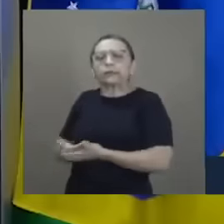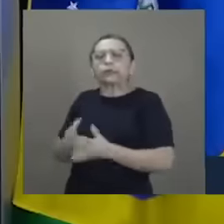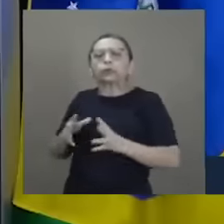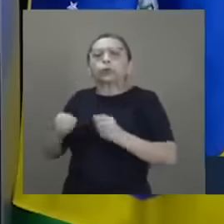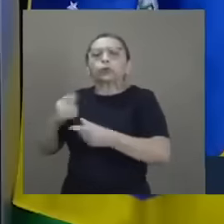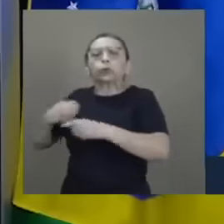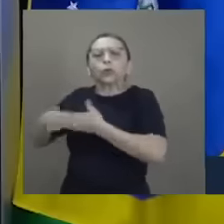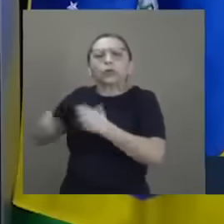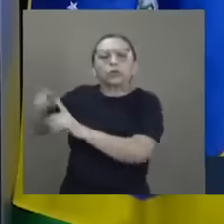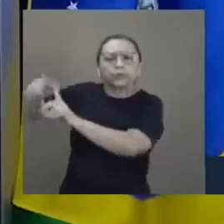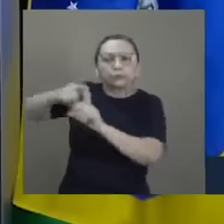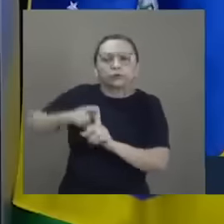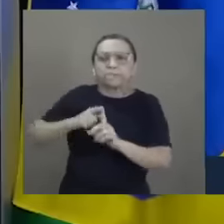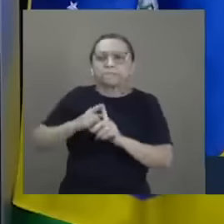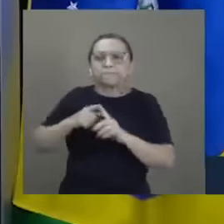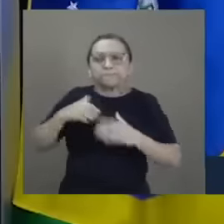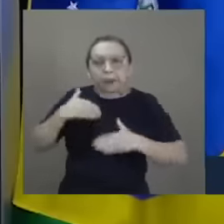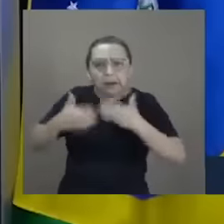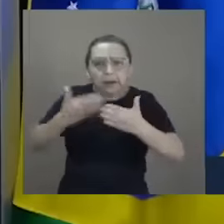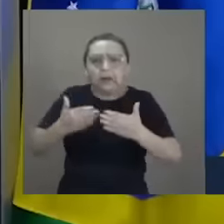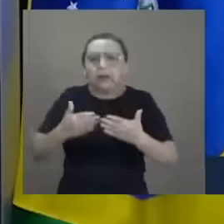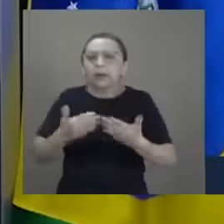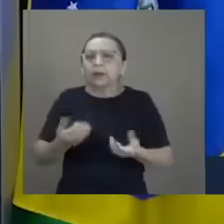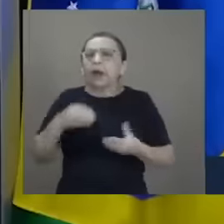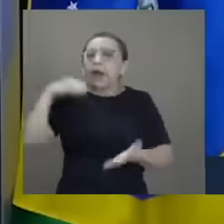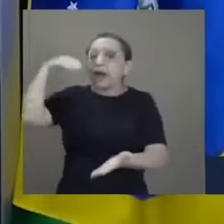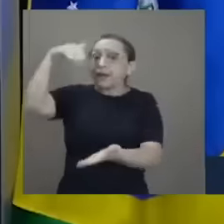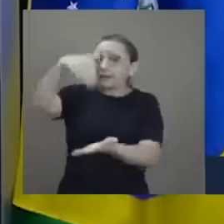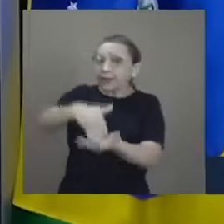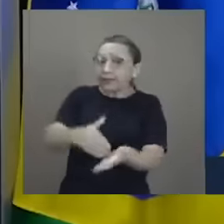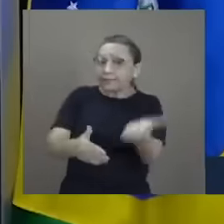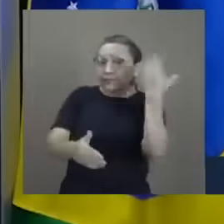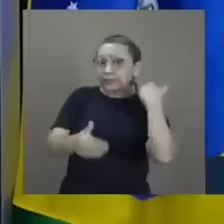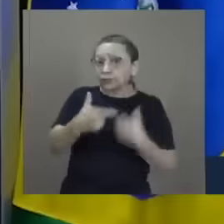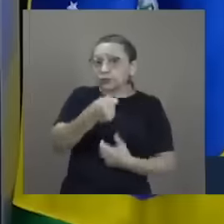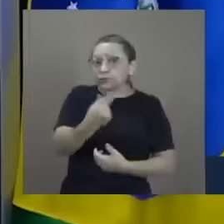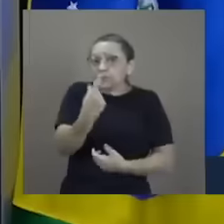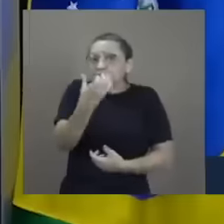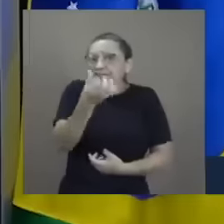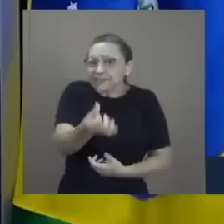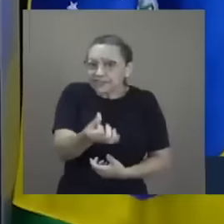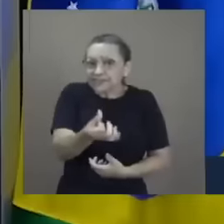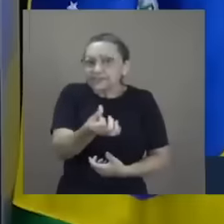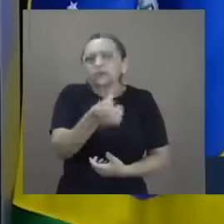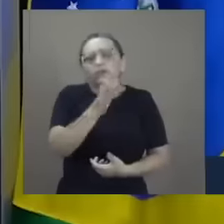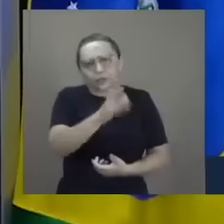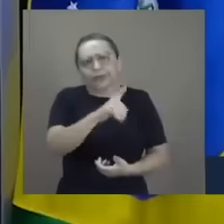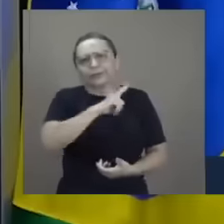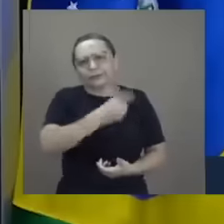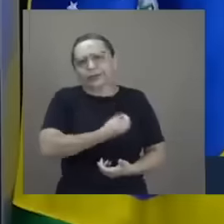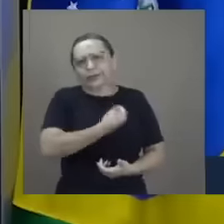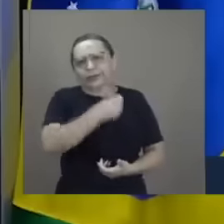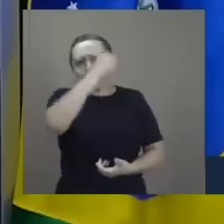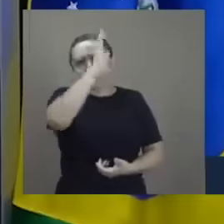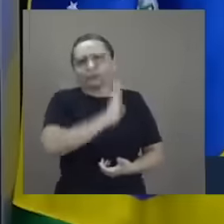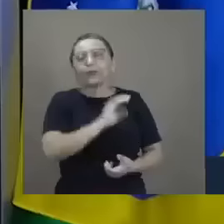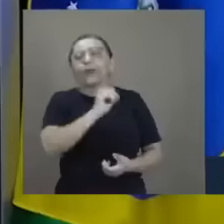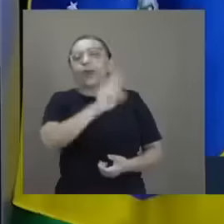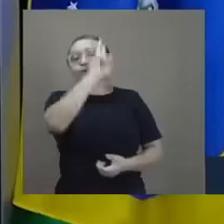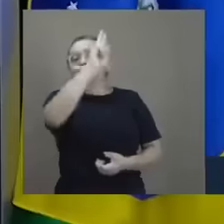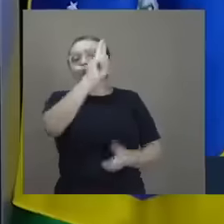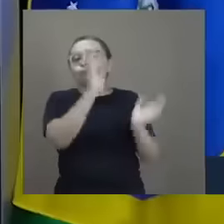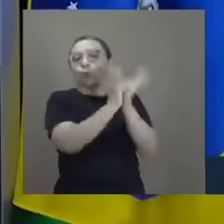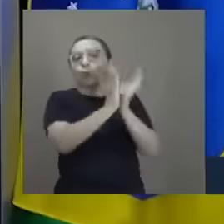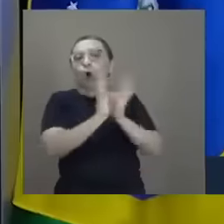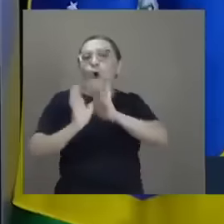coisas que até 2016 tinha se instalado no Brasil sob a tutela da corrupção